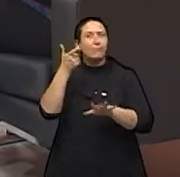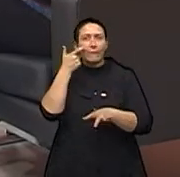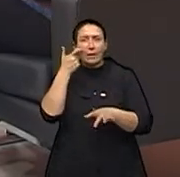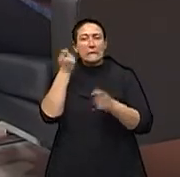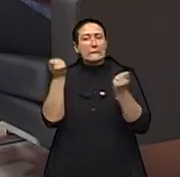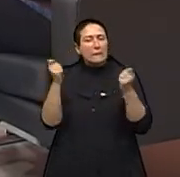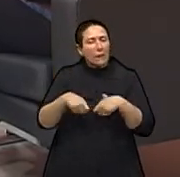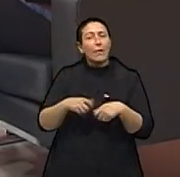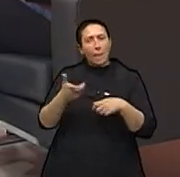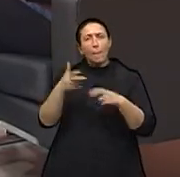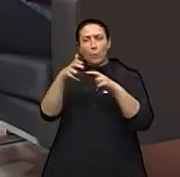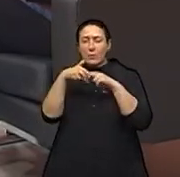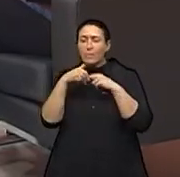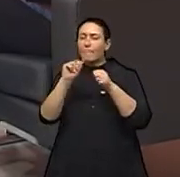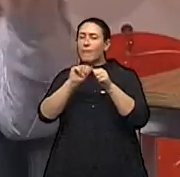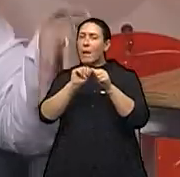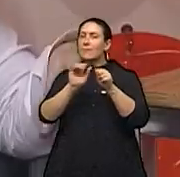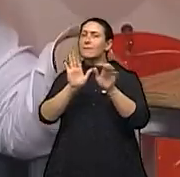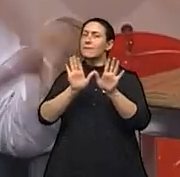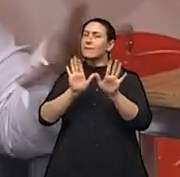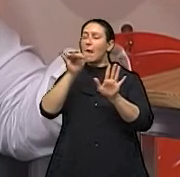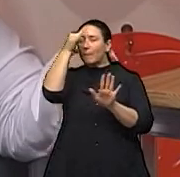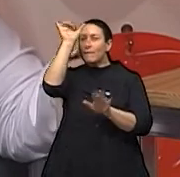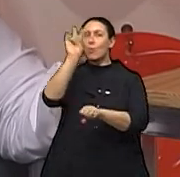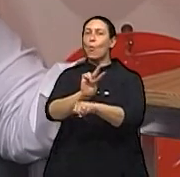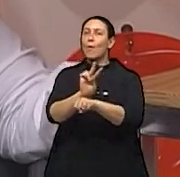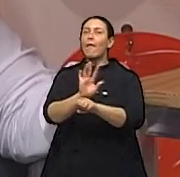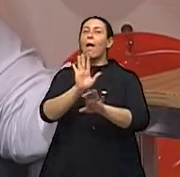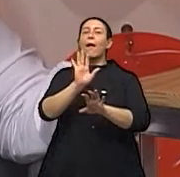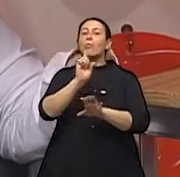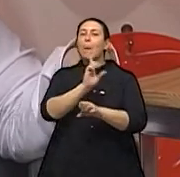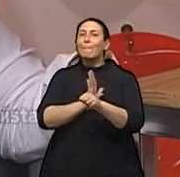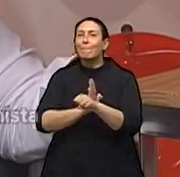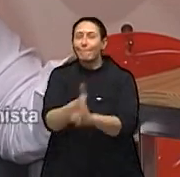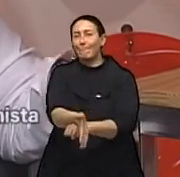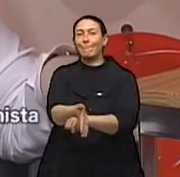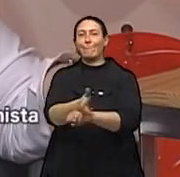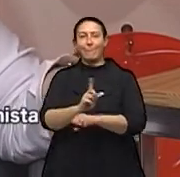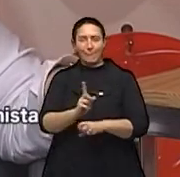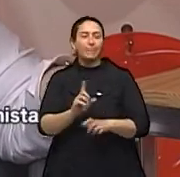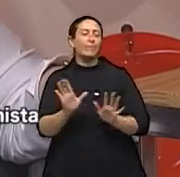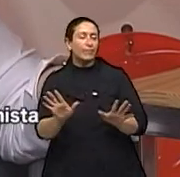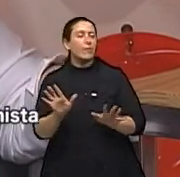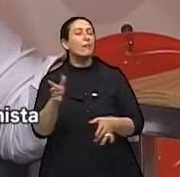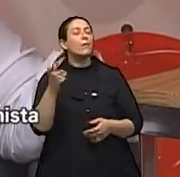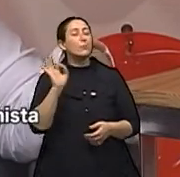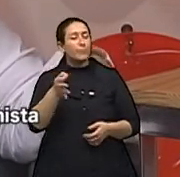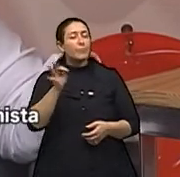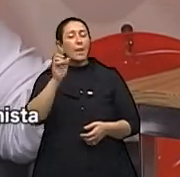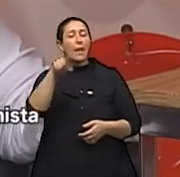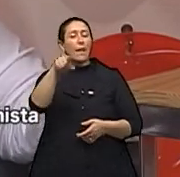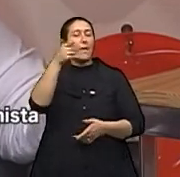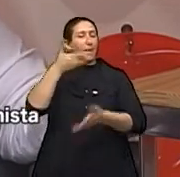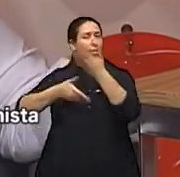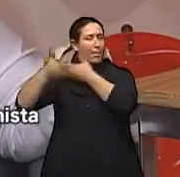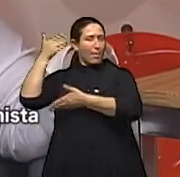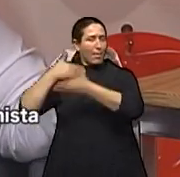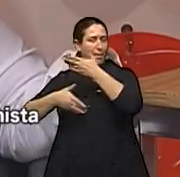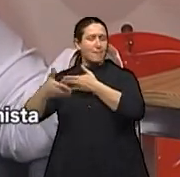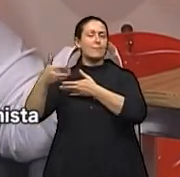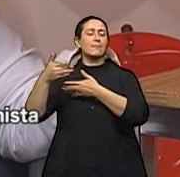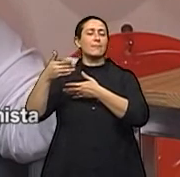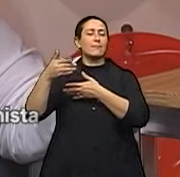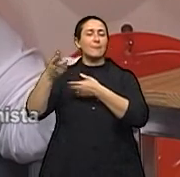prevenção de, com essas não se faz. Tá. E eu gostaria de abordar o seguinte. A regressão terapêutica, como o próprio nome diz,